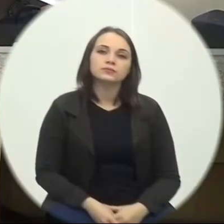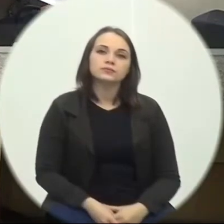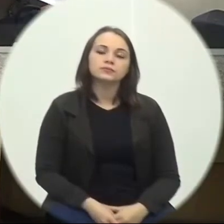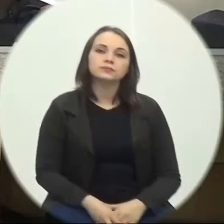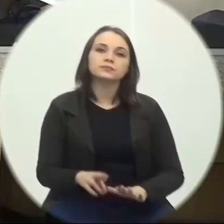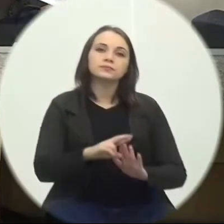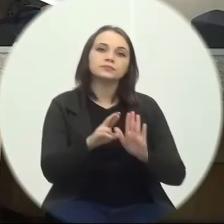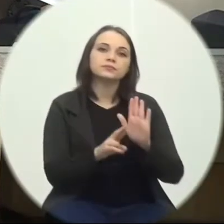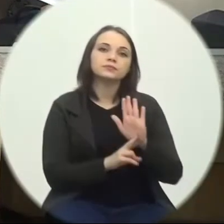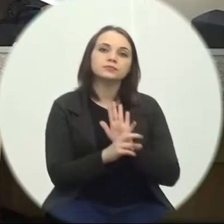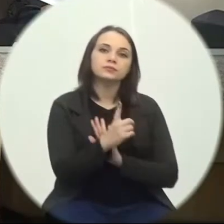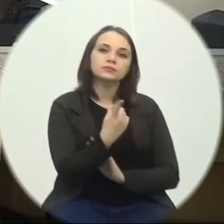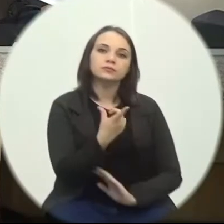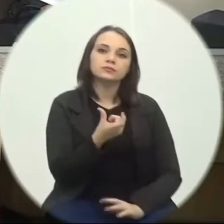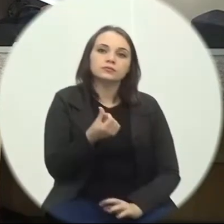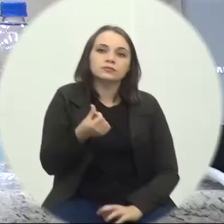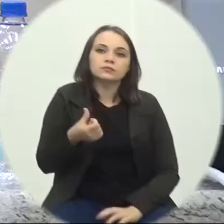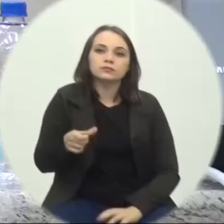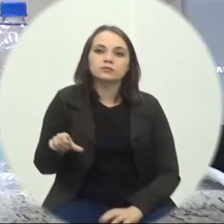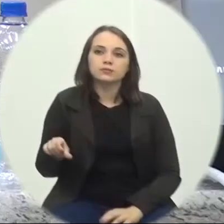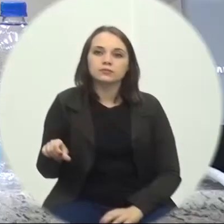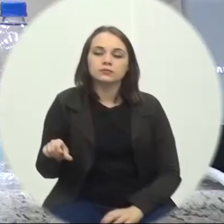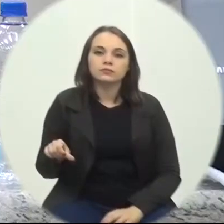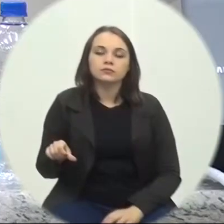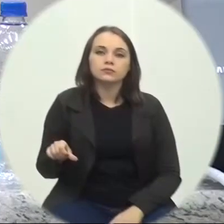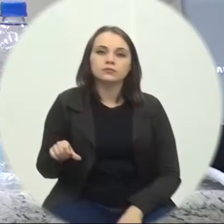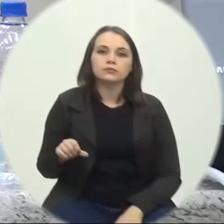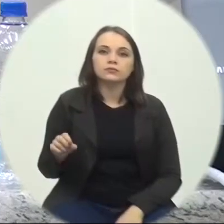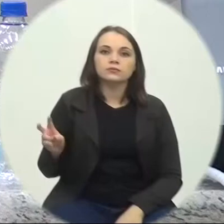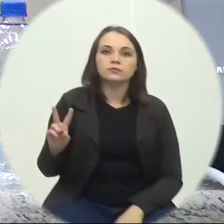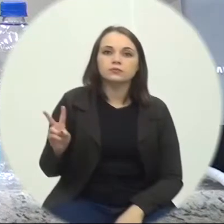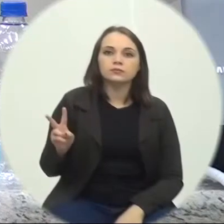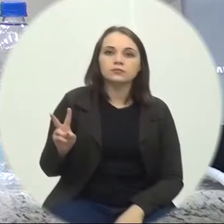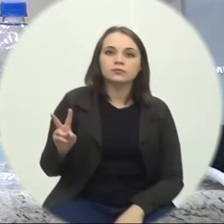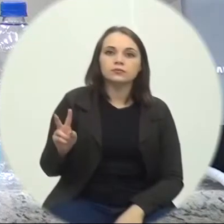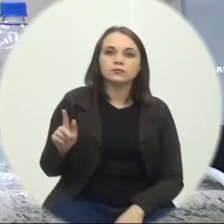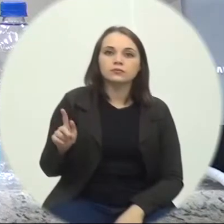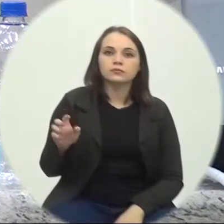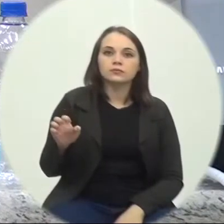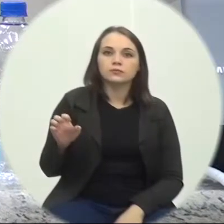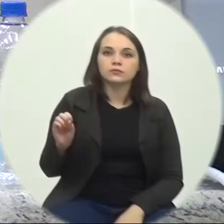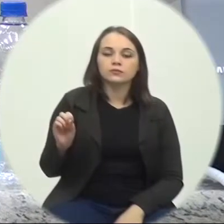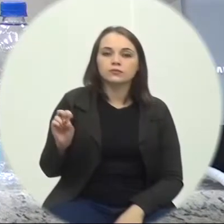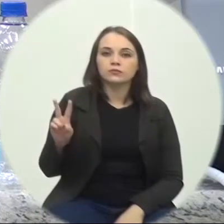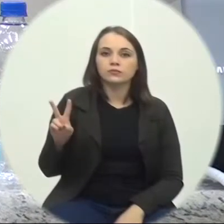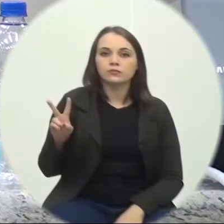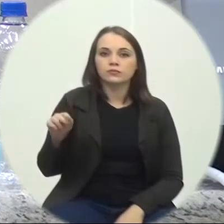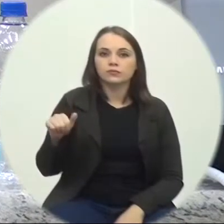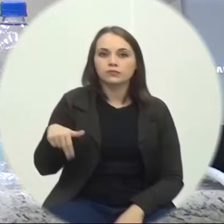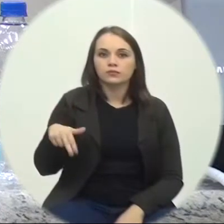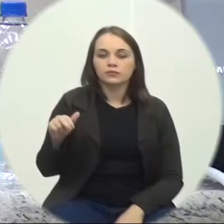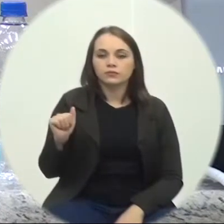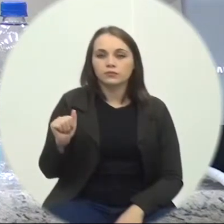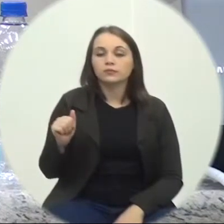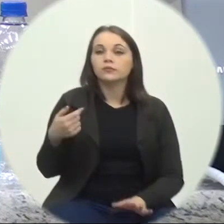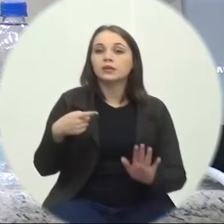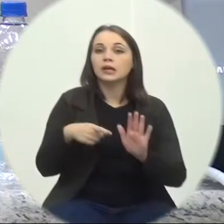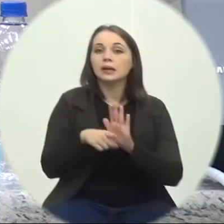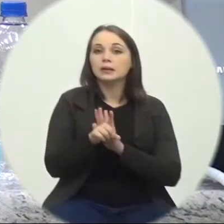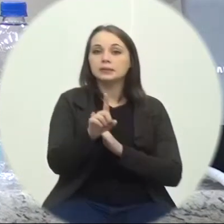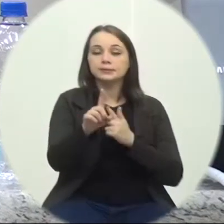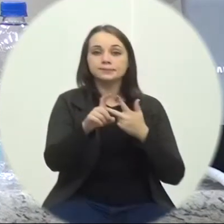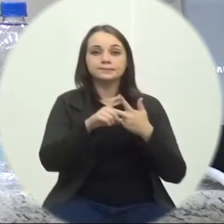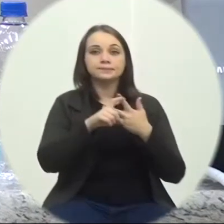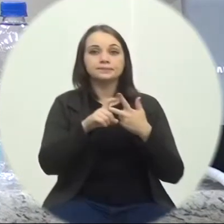Requerimento 169-2021 Autora Vereadora Giovana Vito Mondardo Envio de expediente Ao